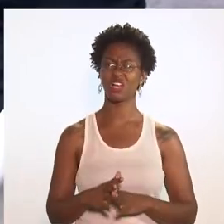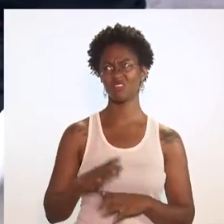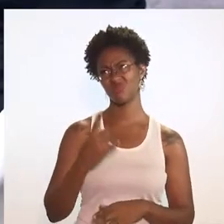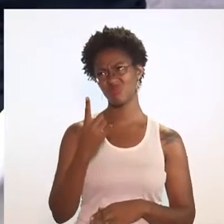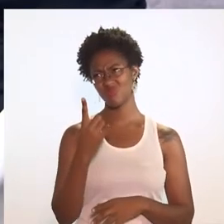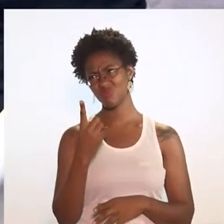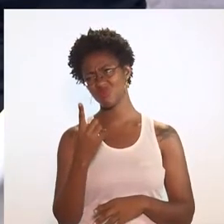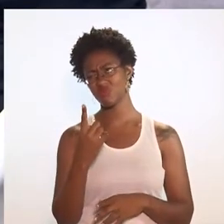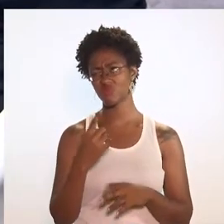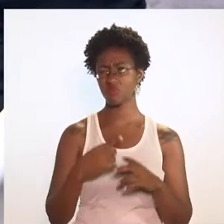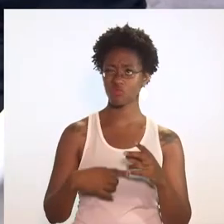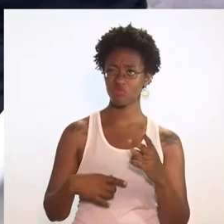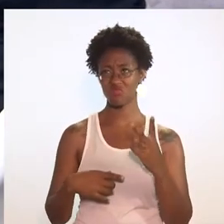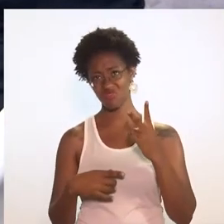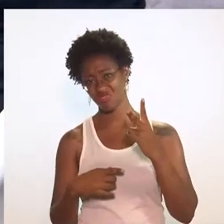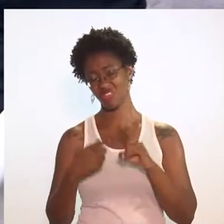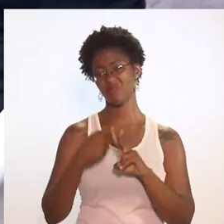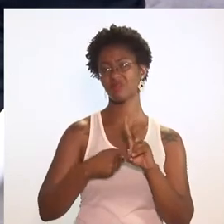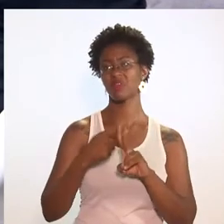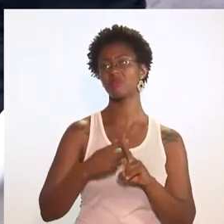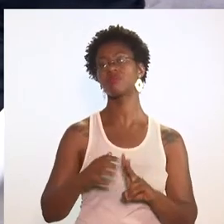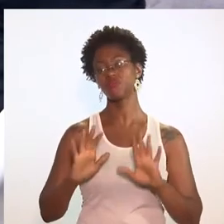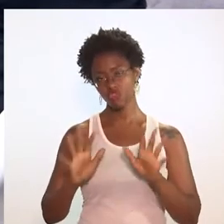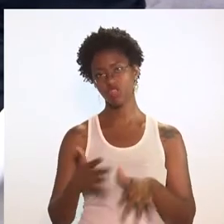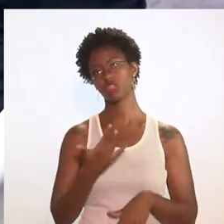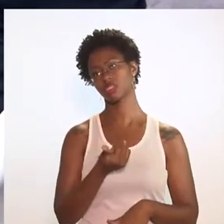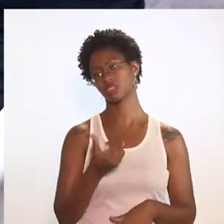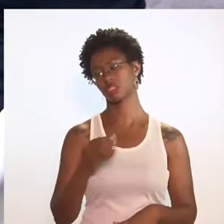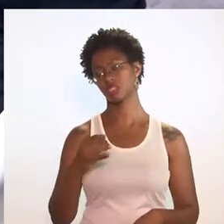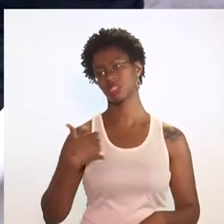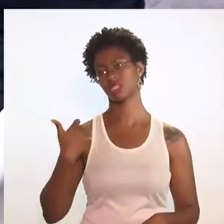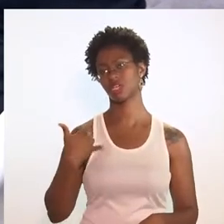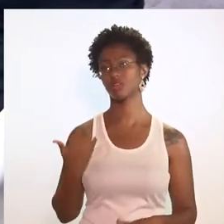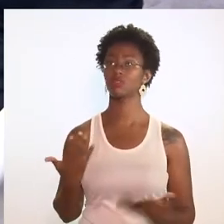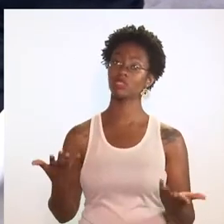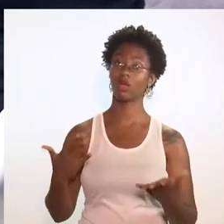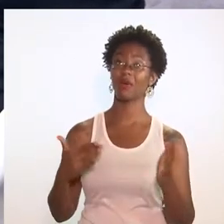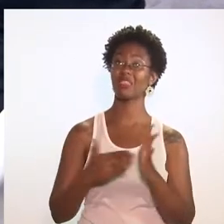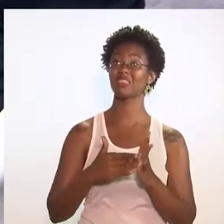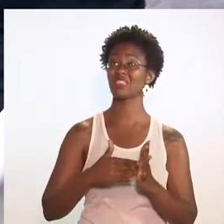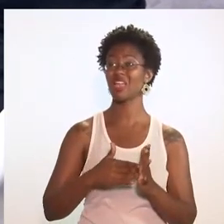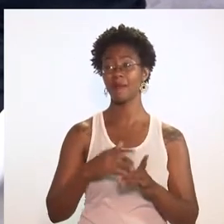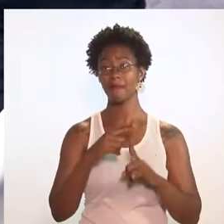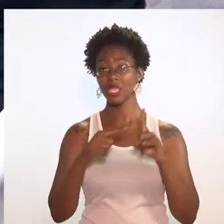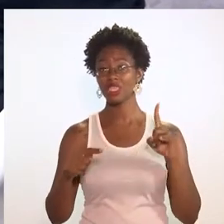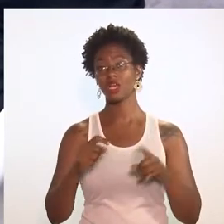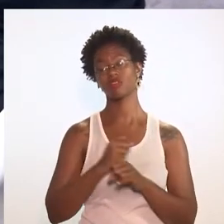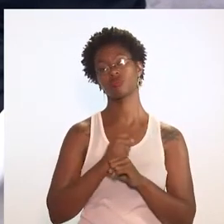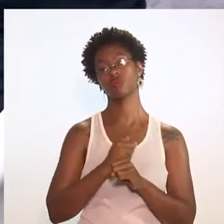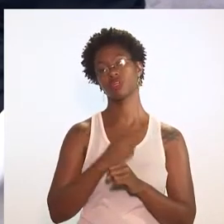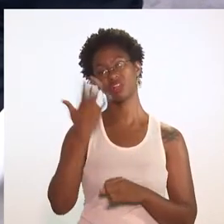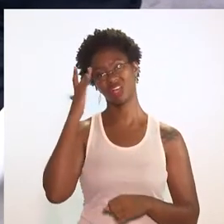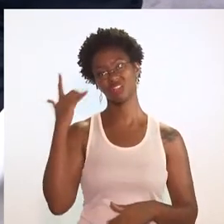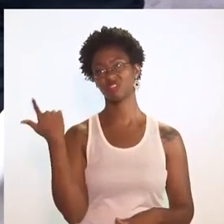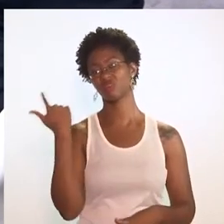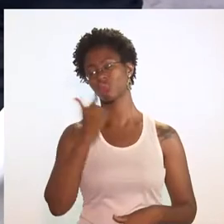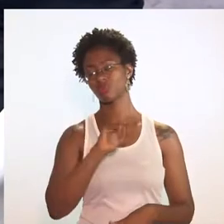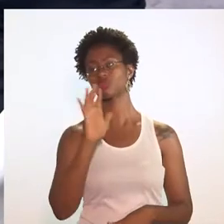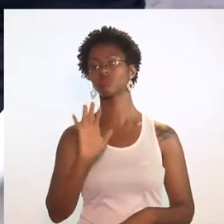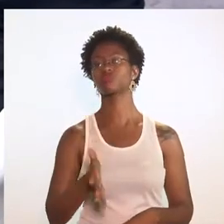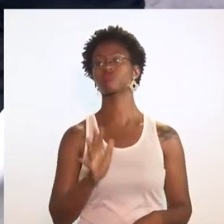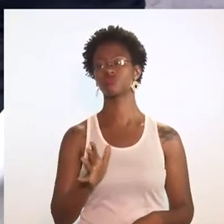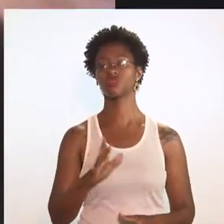daqui a pouco, acho que mais um mês ou dois, a gente vai chegar aos 60 anos. Então, eu acredito que até metade do ano a gente consiga